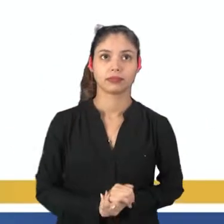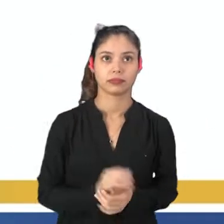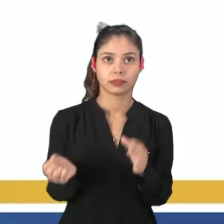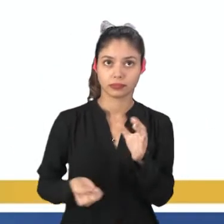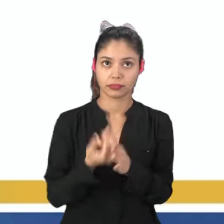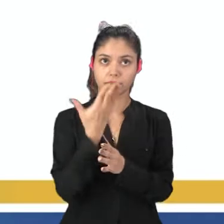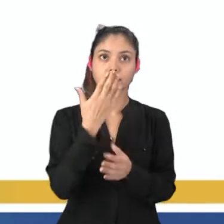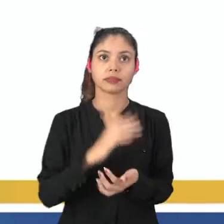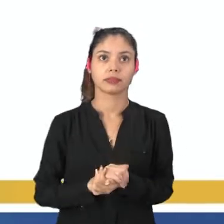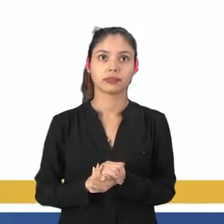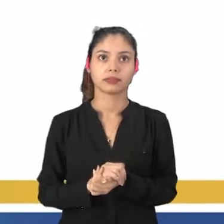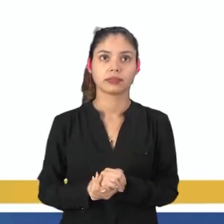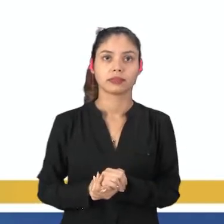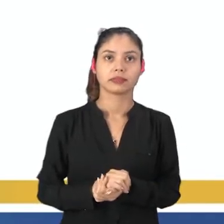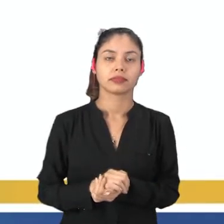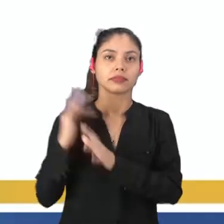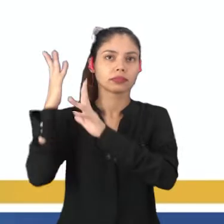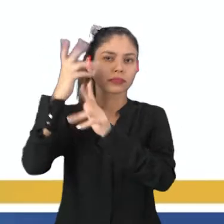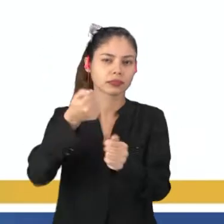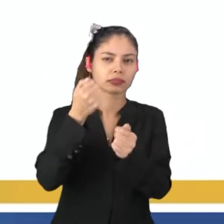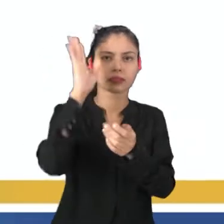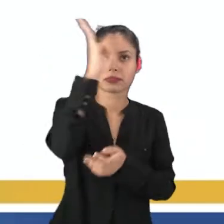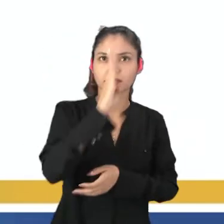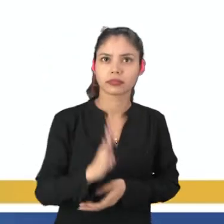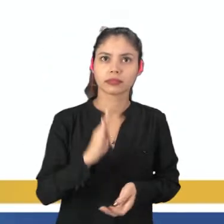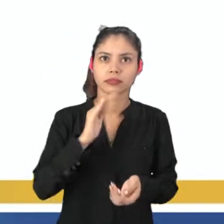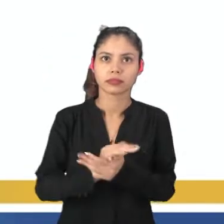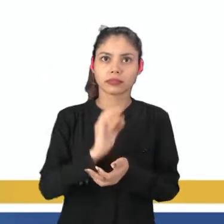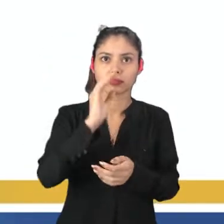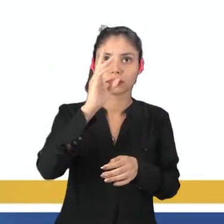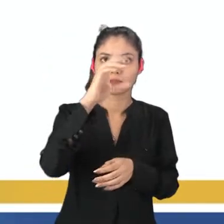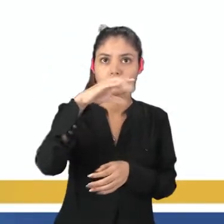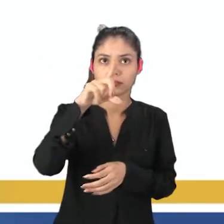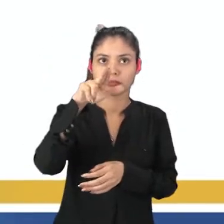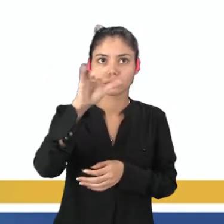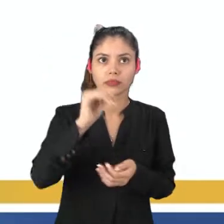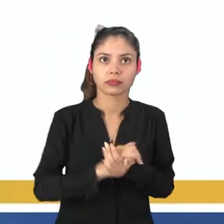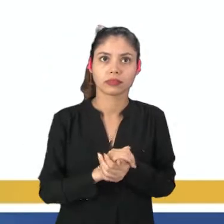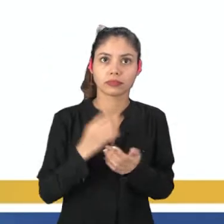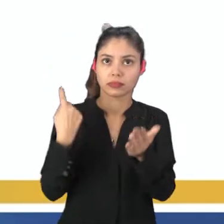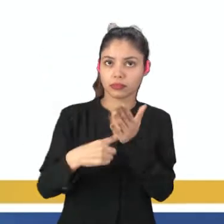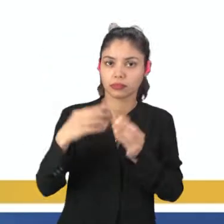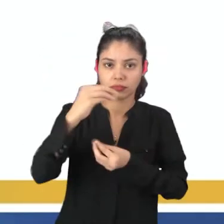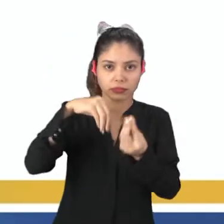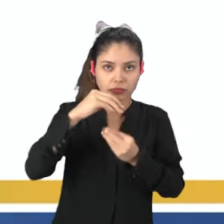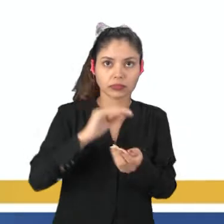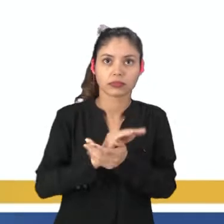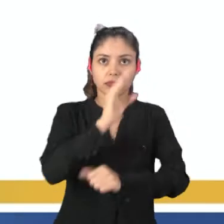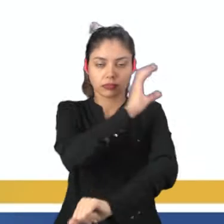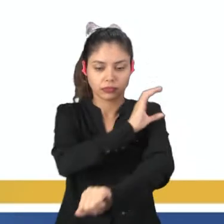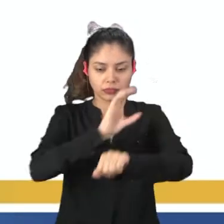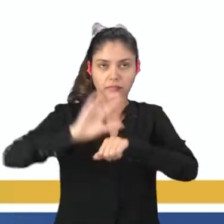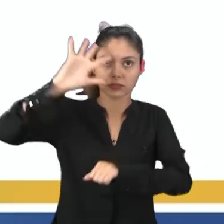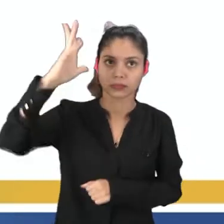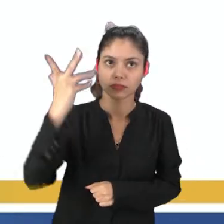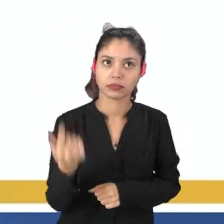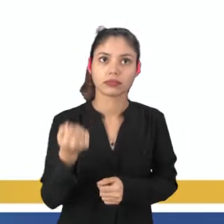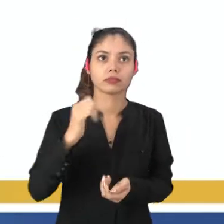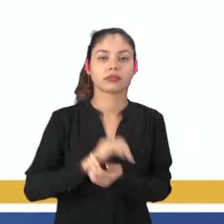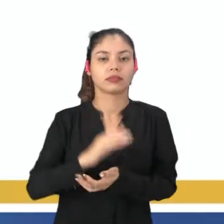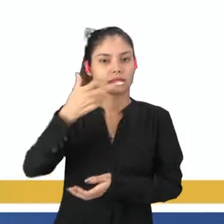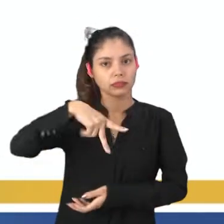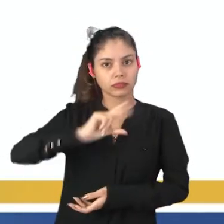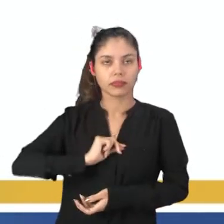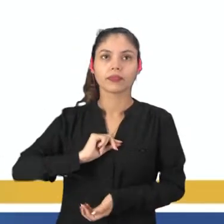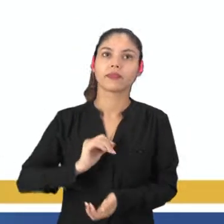Sua origem remota à época do Brasil colonial e consiste em uma mistura das culturas africana,